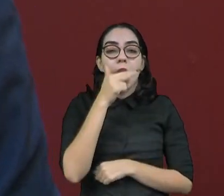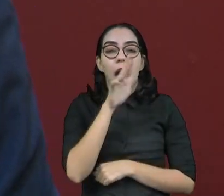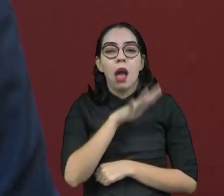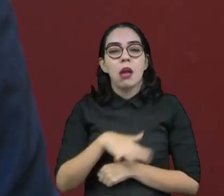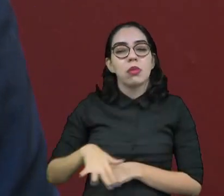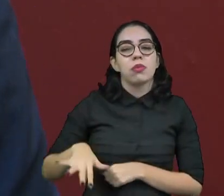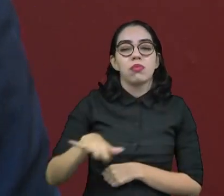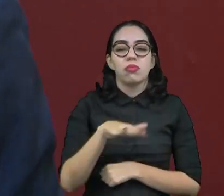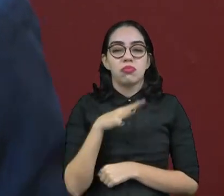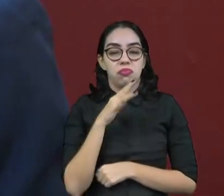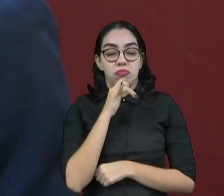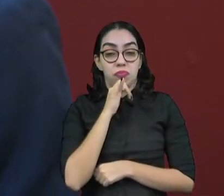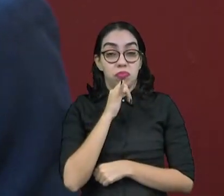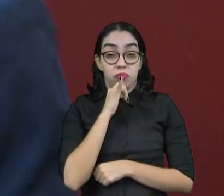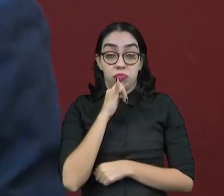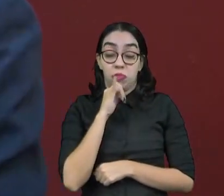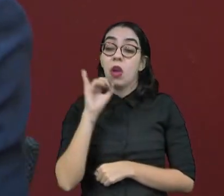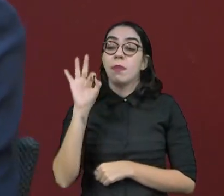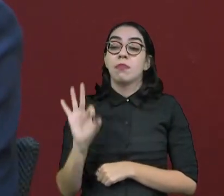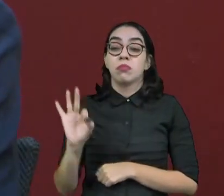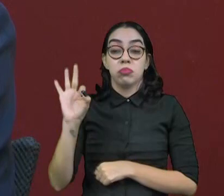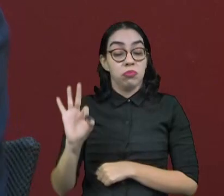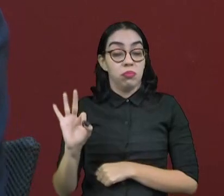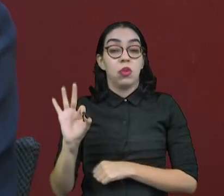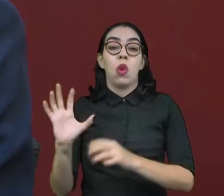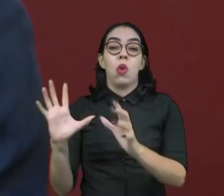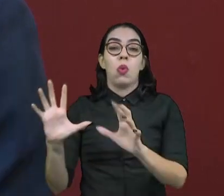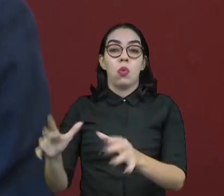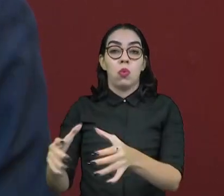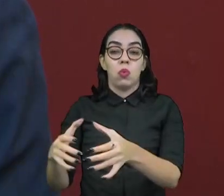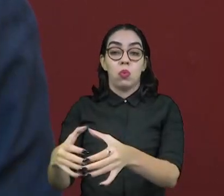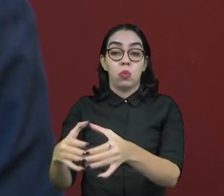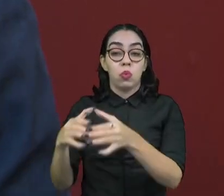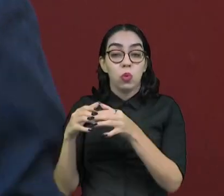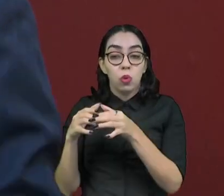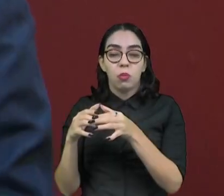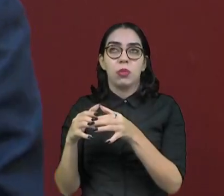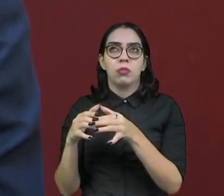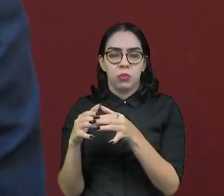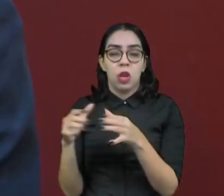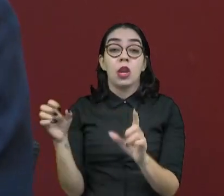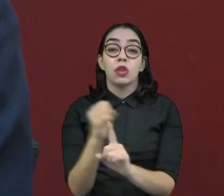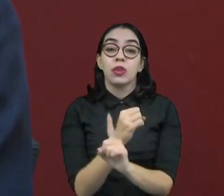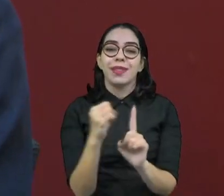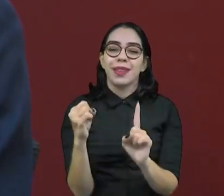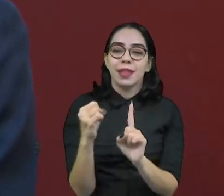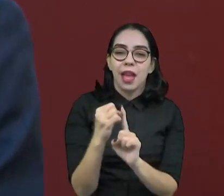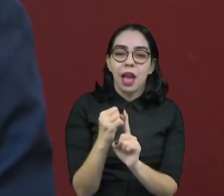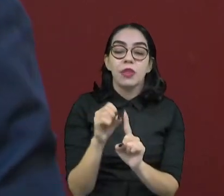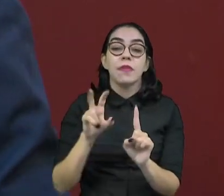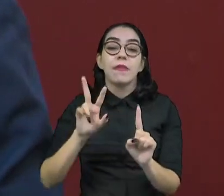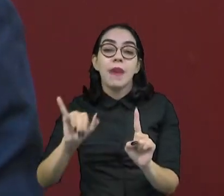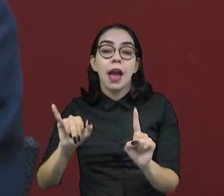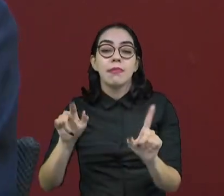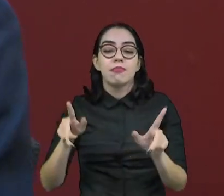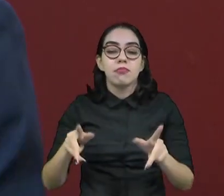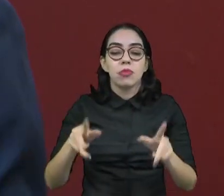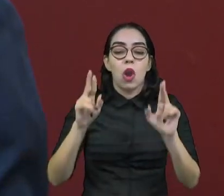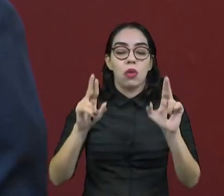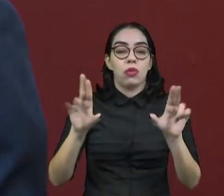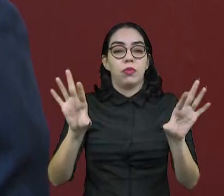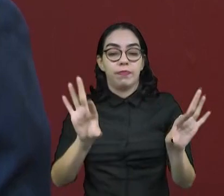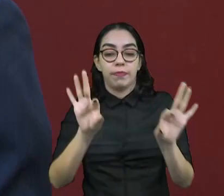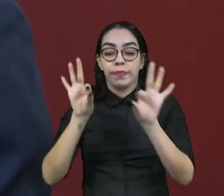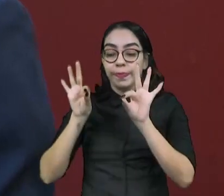a gente pega uma parcela da população que seja representativa daquele todo e essas pessoas serão entrevistadas. O que muda